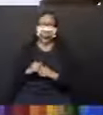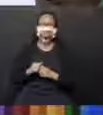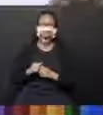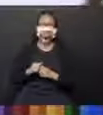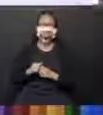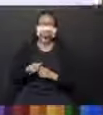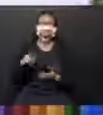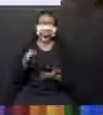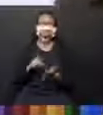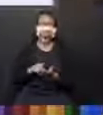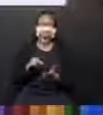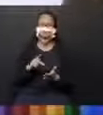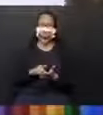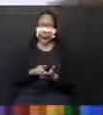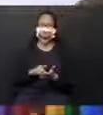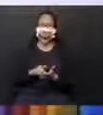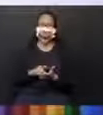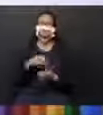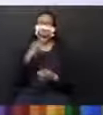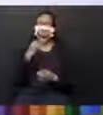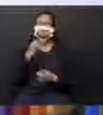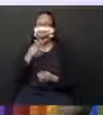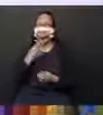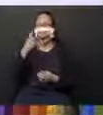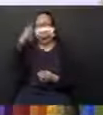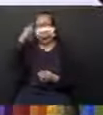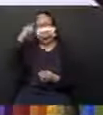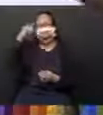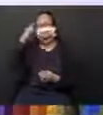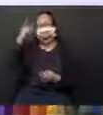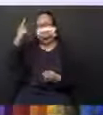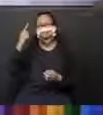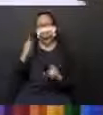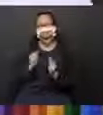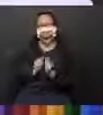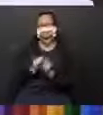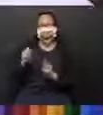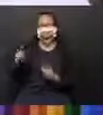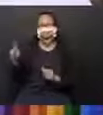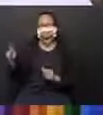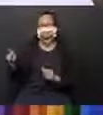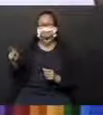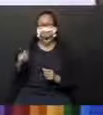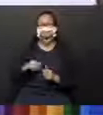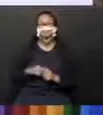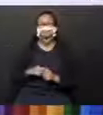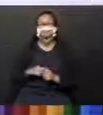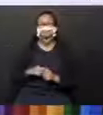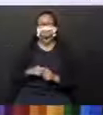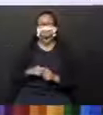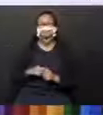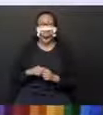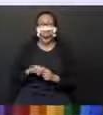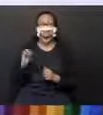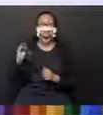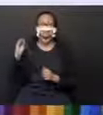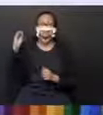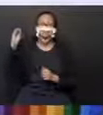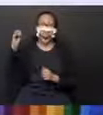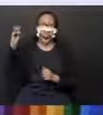Isso mesmo! Muito bem, para quem pensou, juntinho. Vamos colocar, então, a fonte de luz?